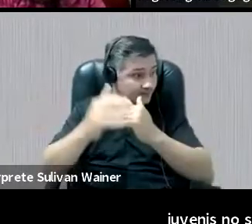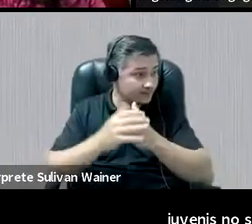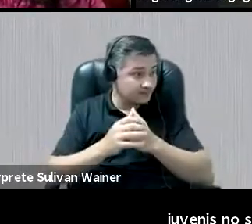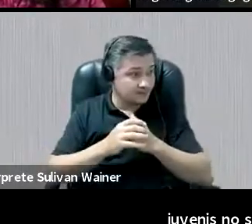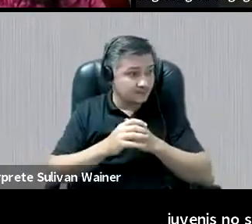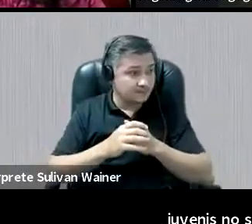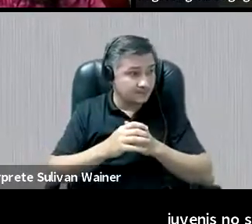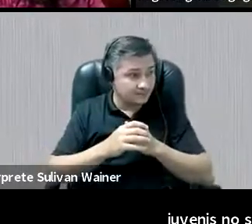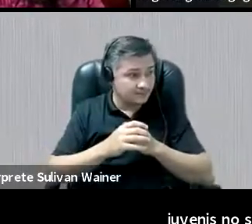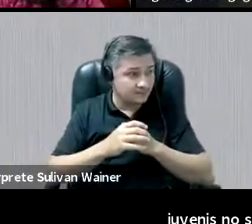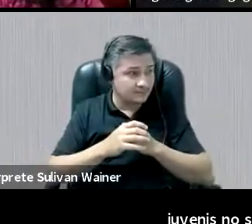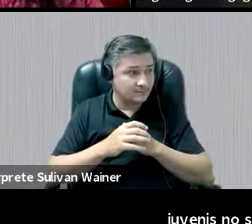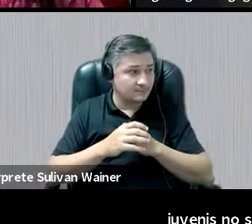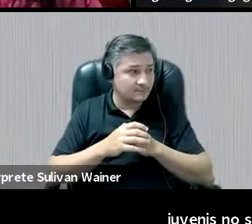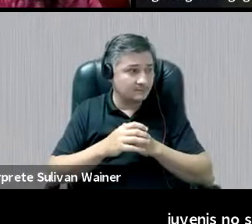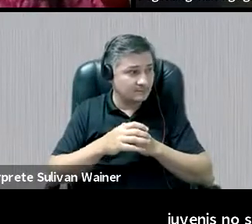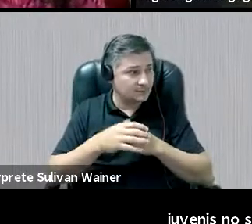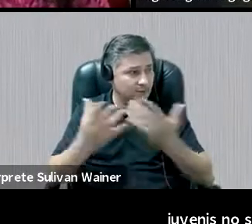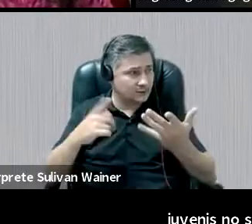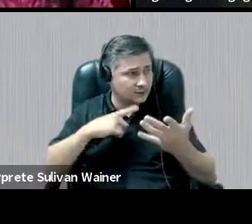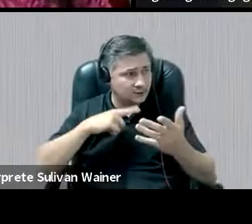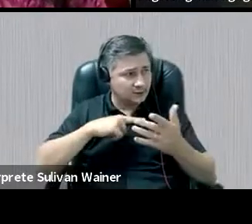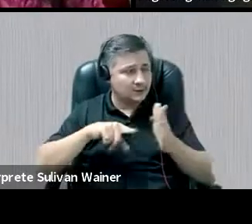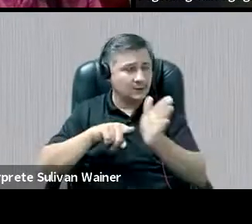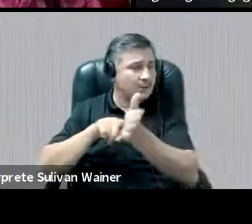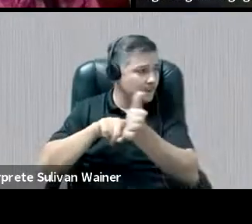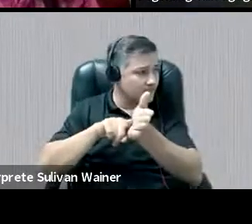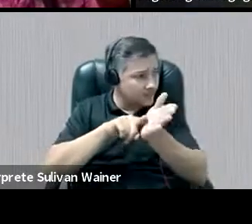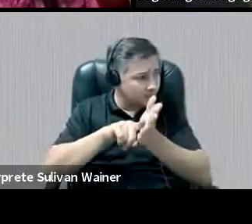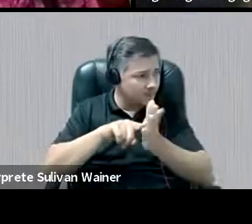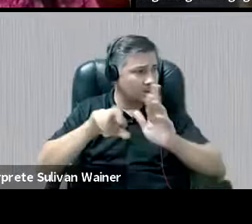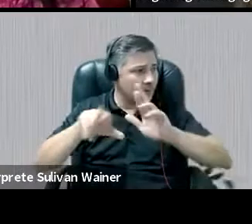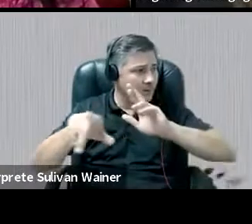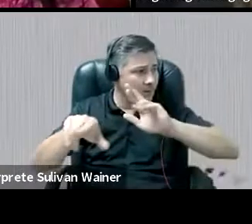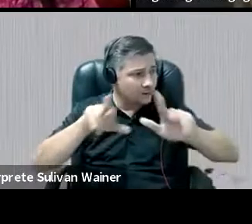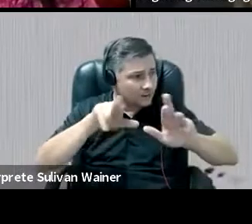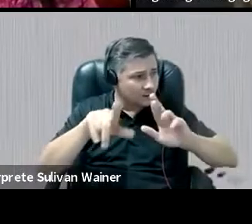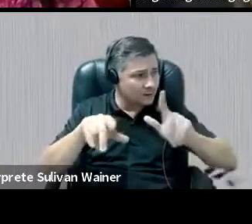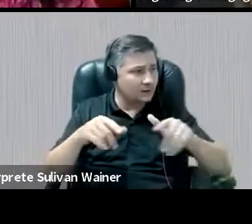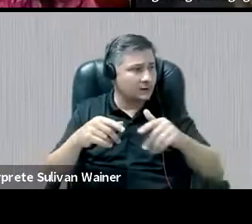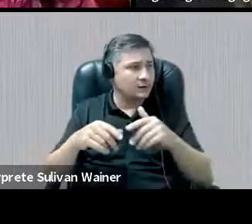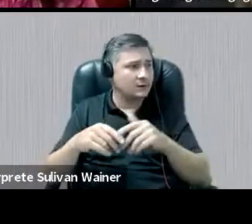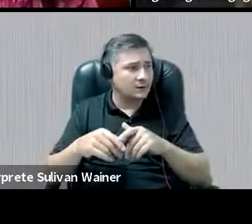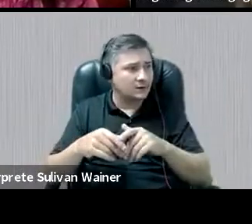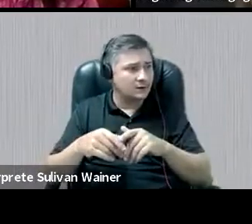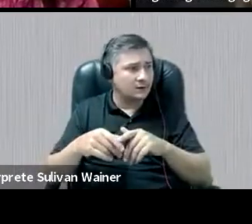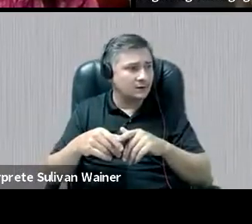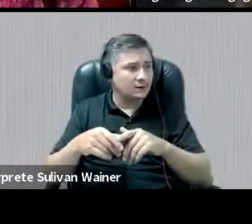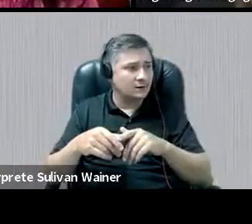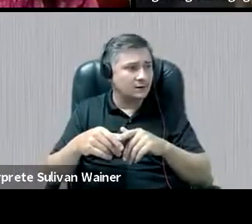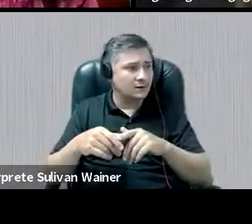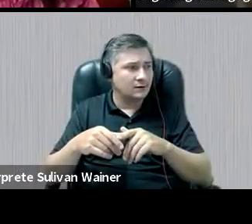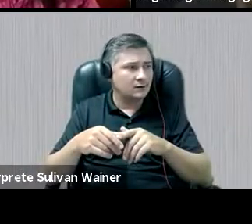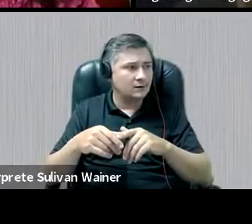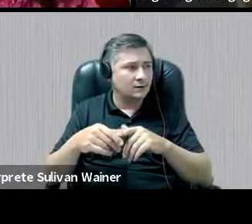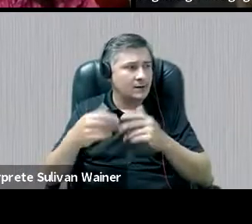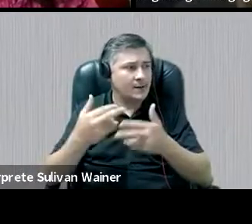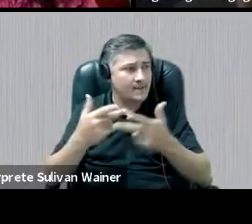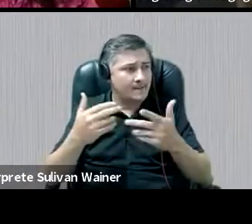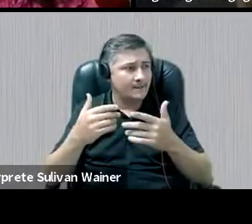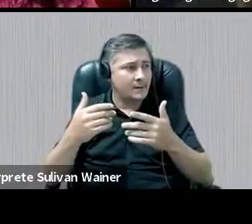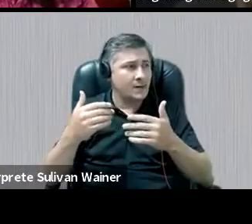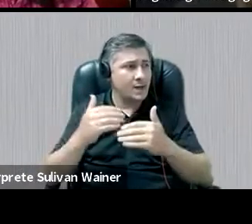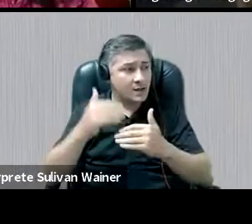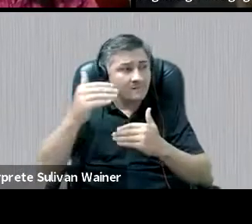Com epistemologias, né? diferenciadas e não conseguimos, né? Sair desses processos,